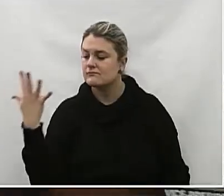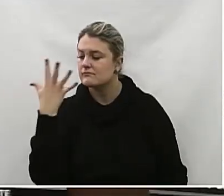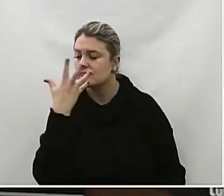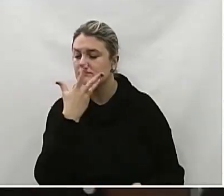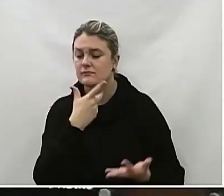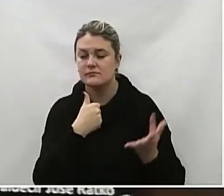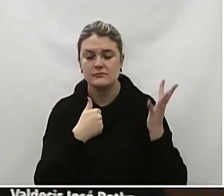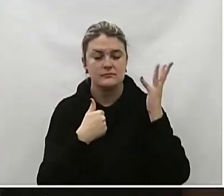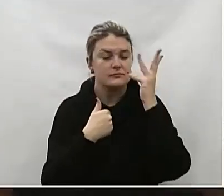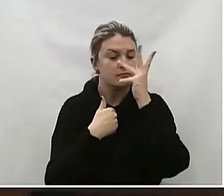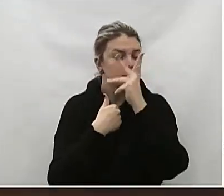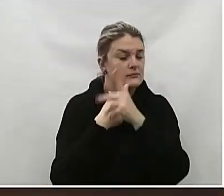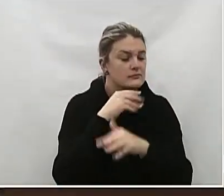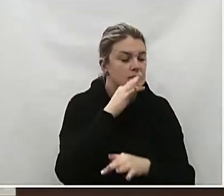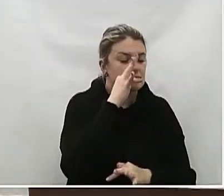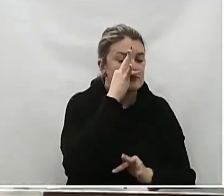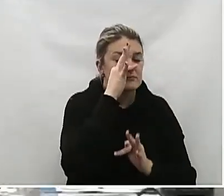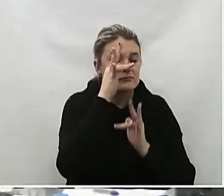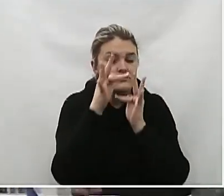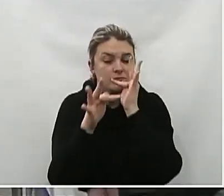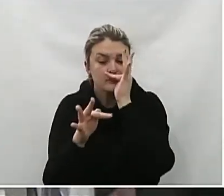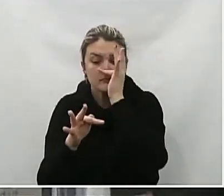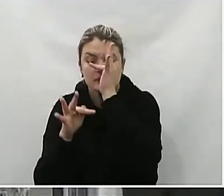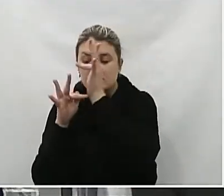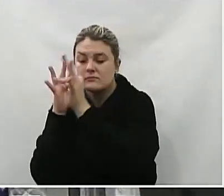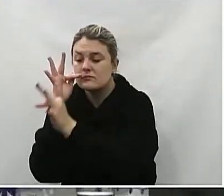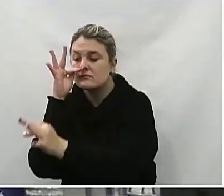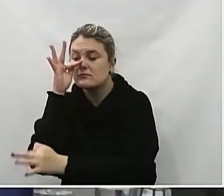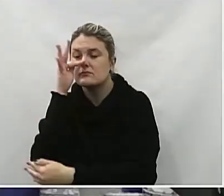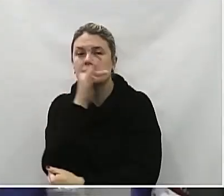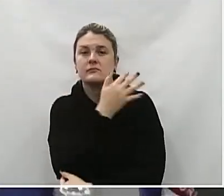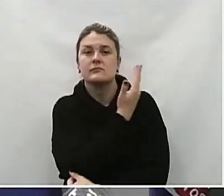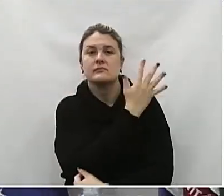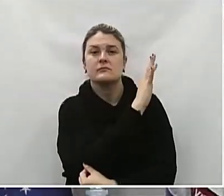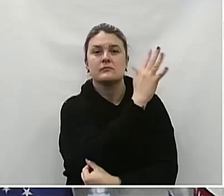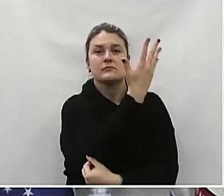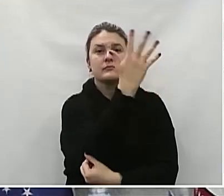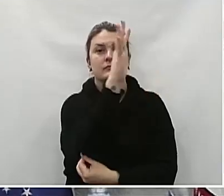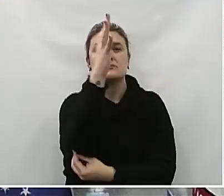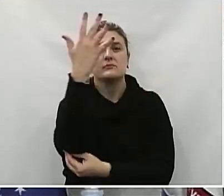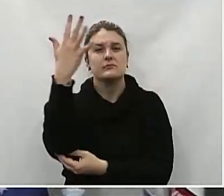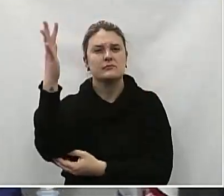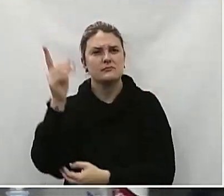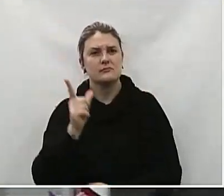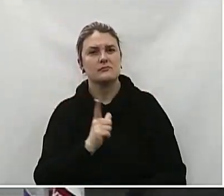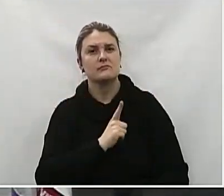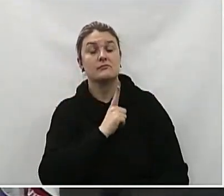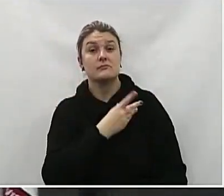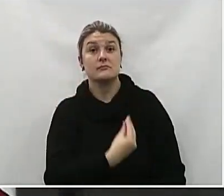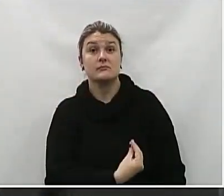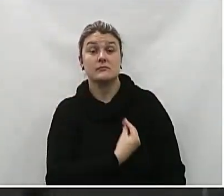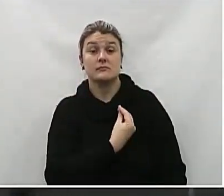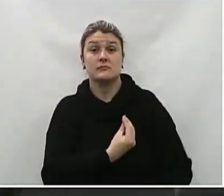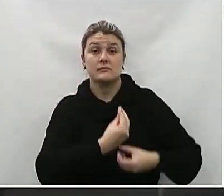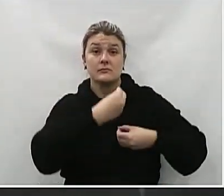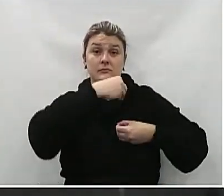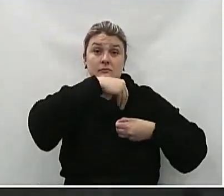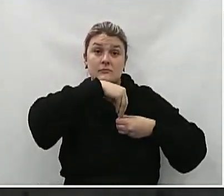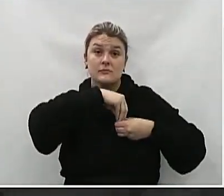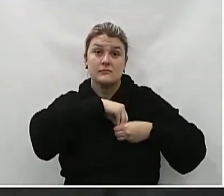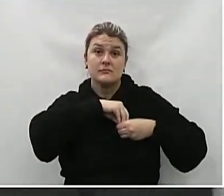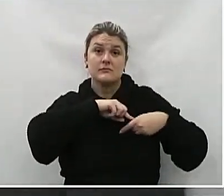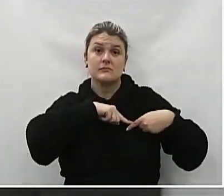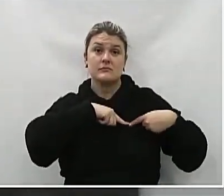a vida, teus sonhos lindos, campos, tem mais flores Nossos bosques, tem mais